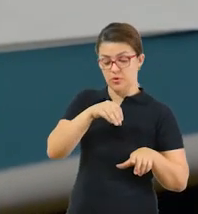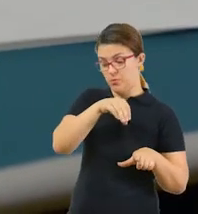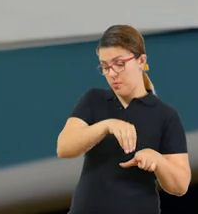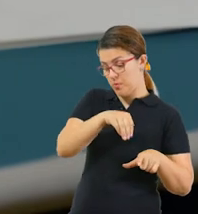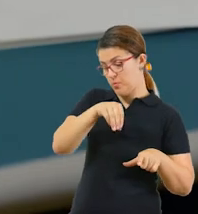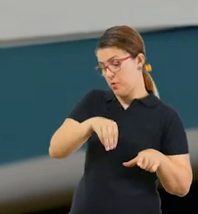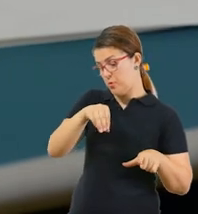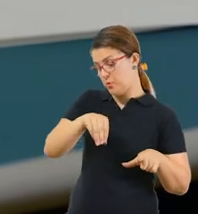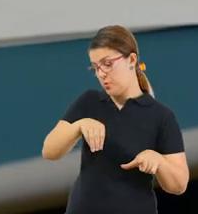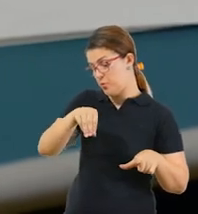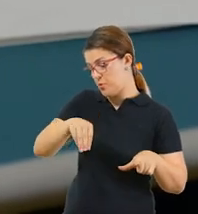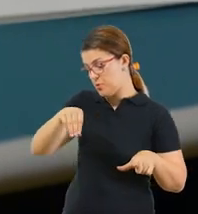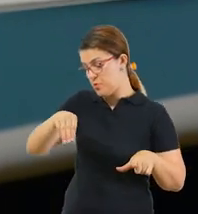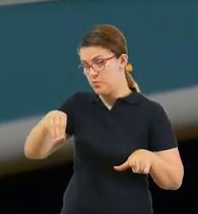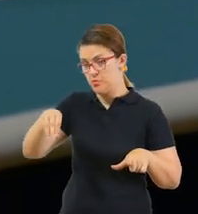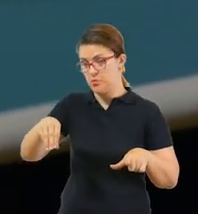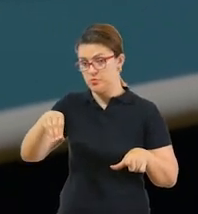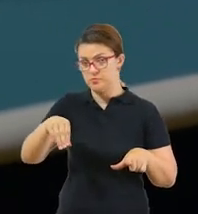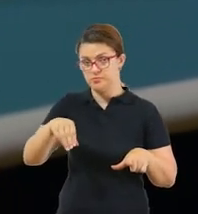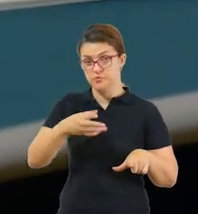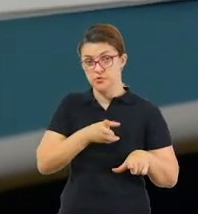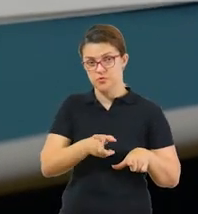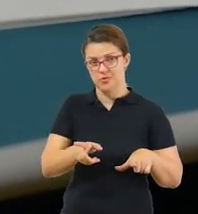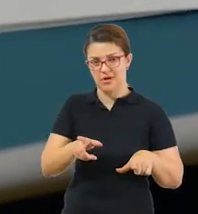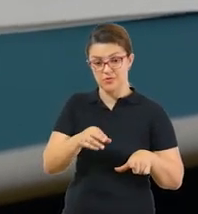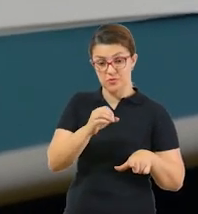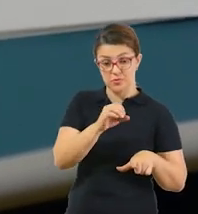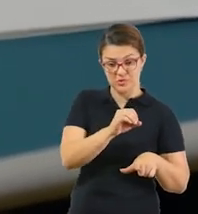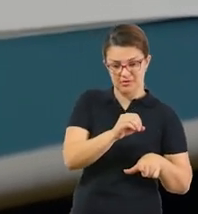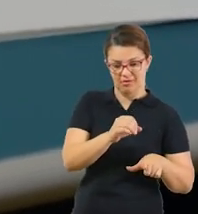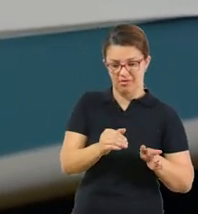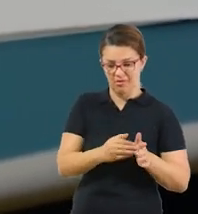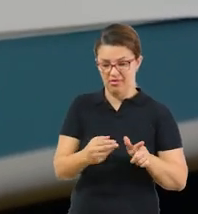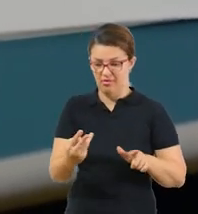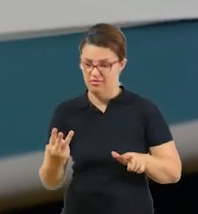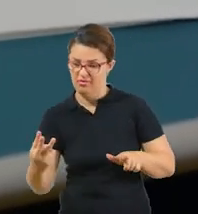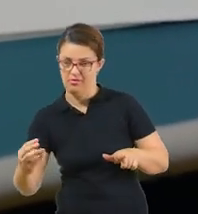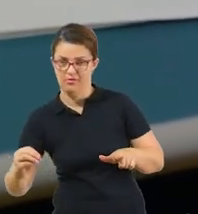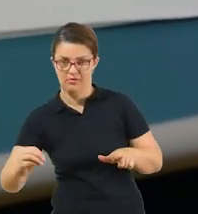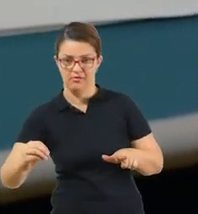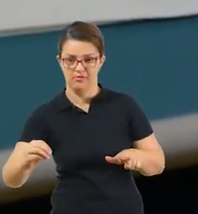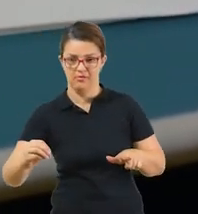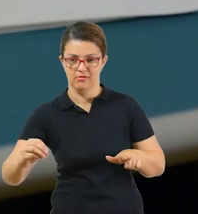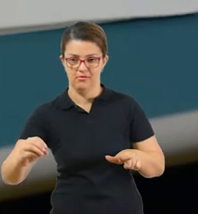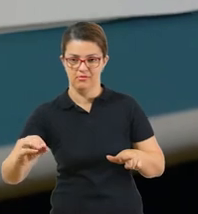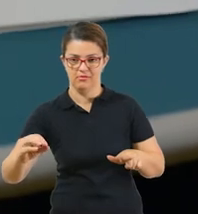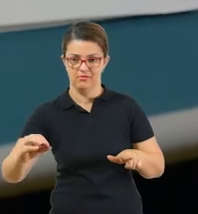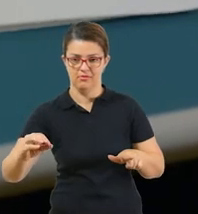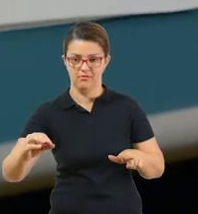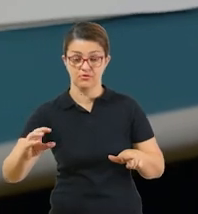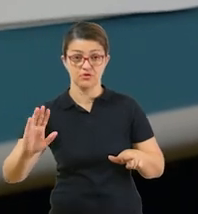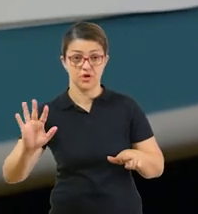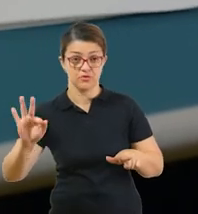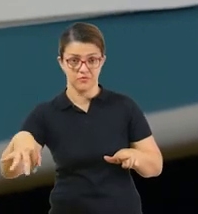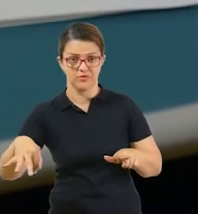tampinha como moldinho, né? Aí você vai fazendo a sequência numérica até o número 30. Ele não aparece aqui, porque na verdade o 30 já